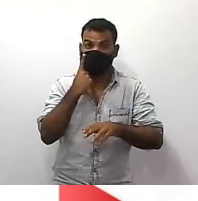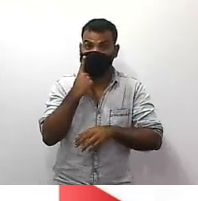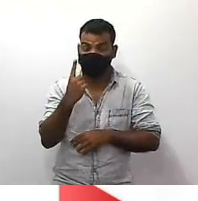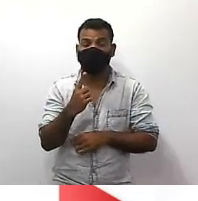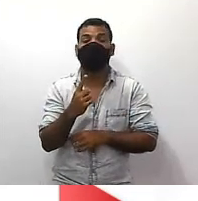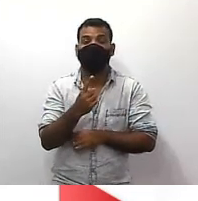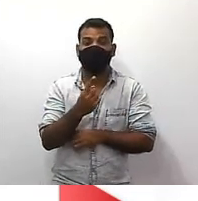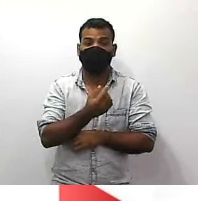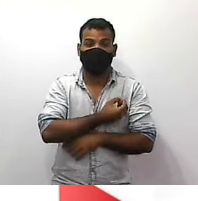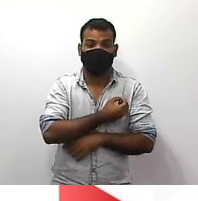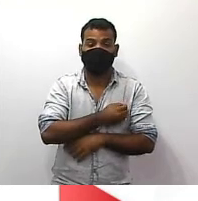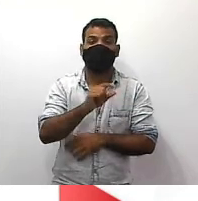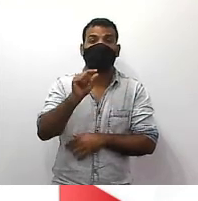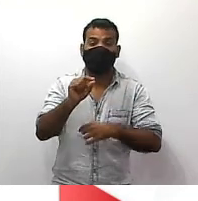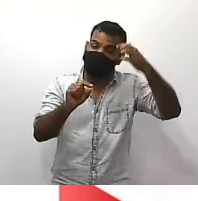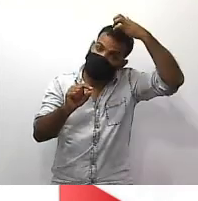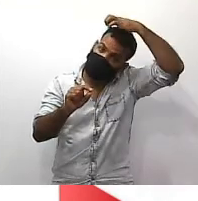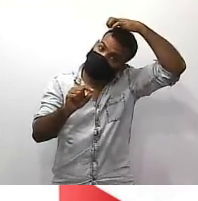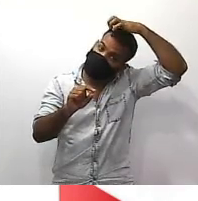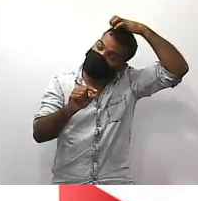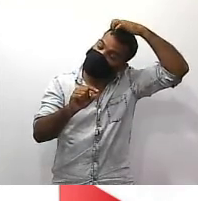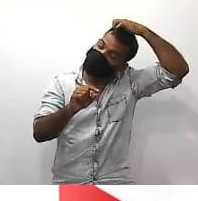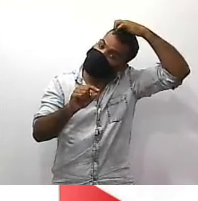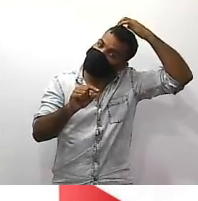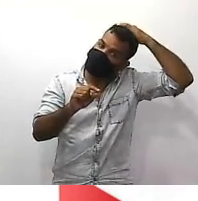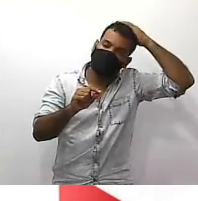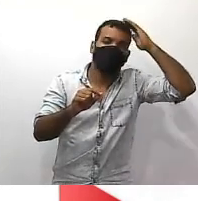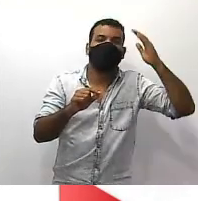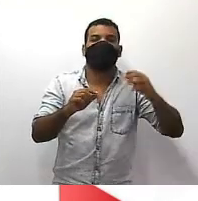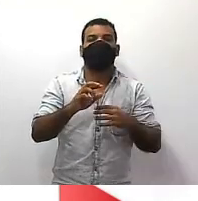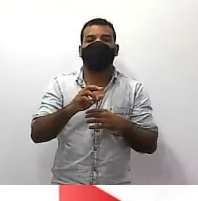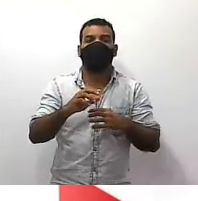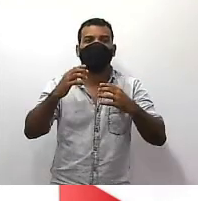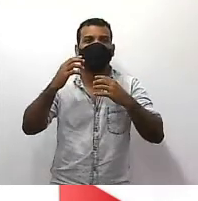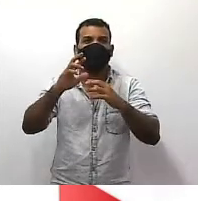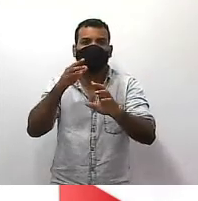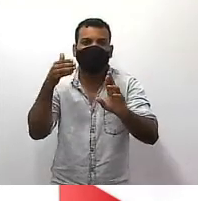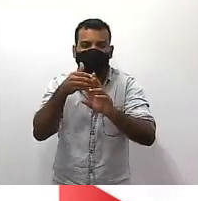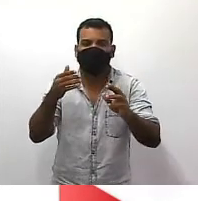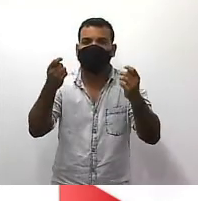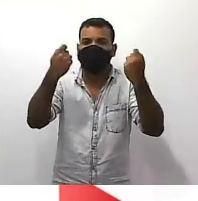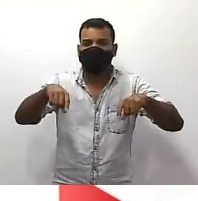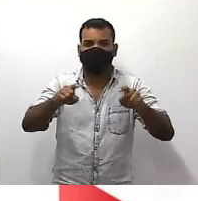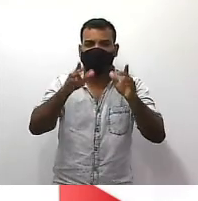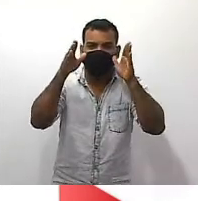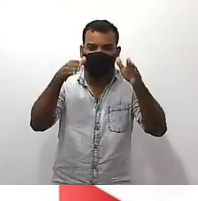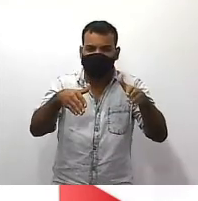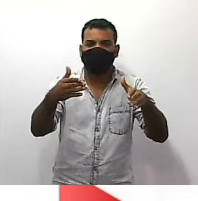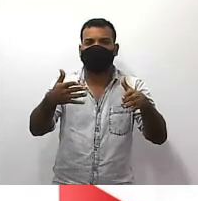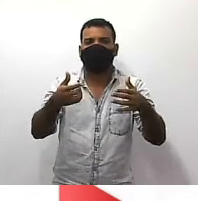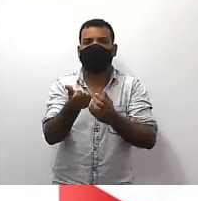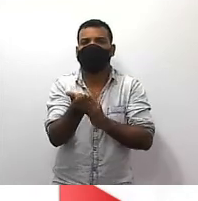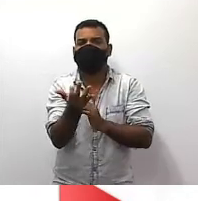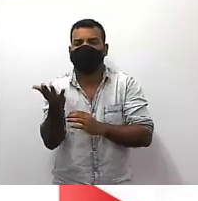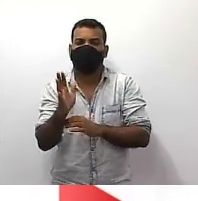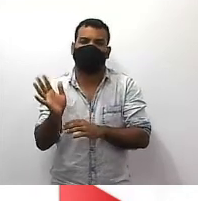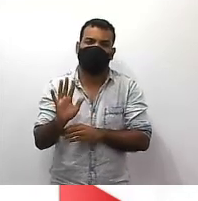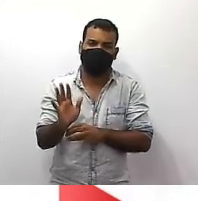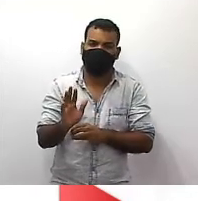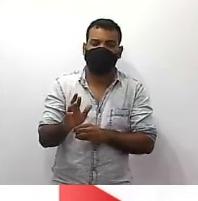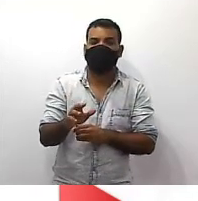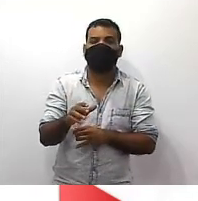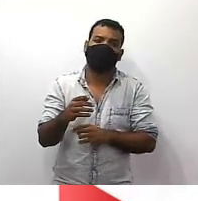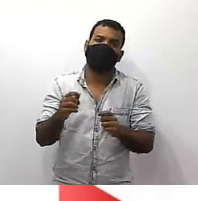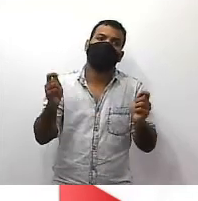o número número surge em situações que não precisa referenciar-se especificamente é uma quantidade ou seja